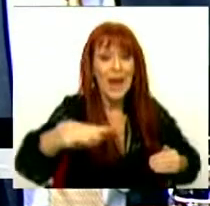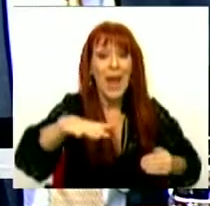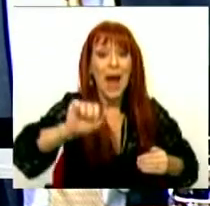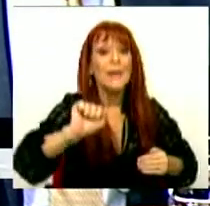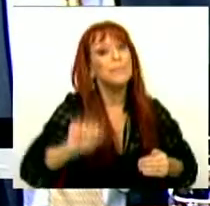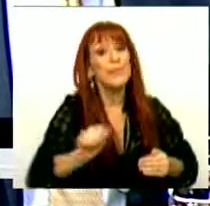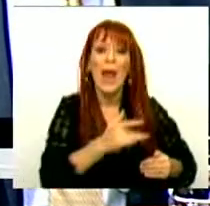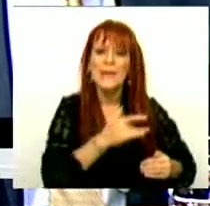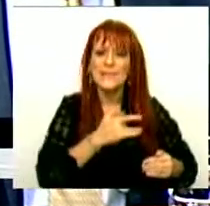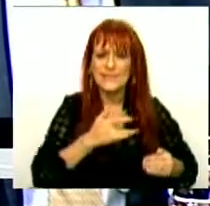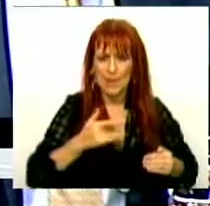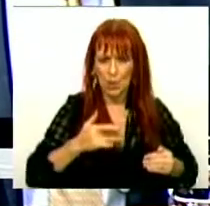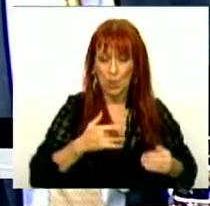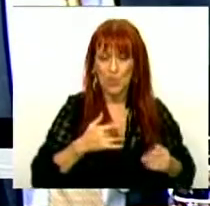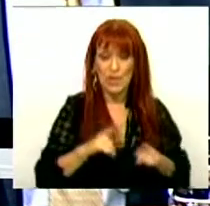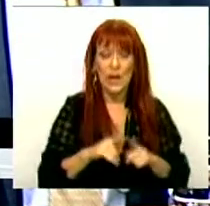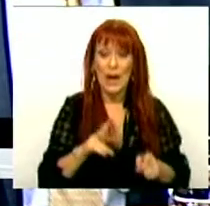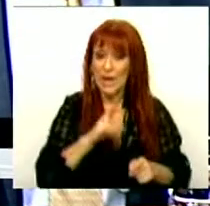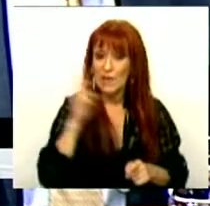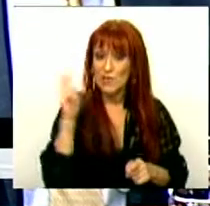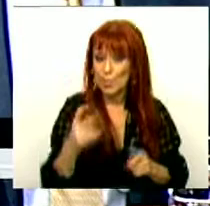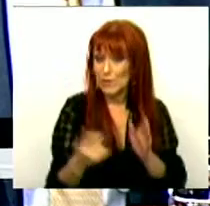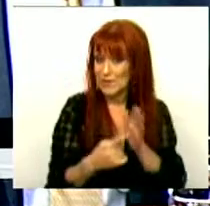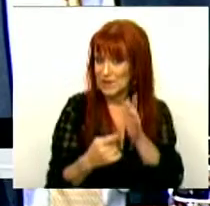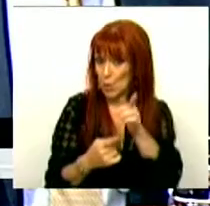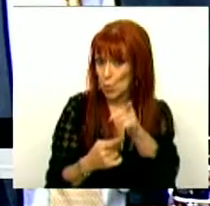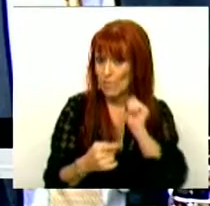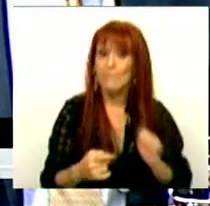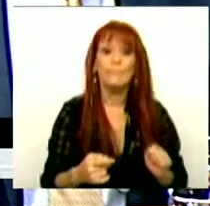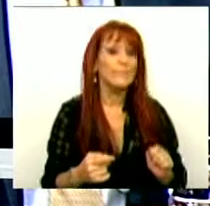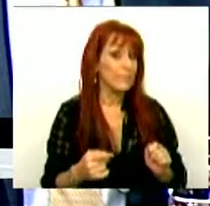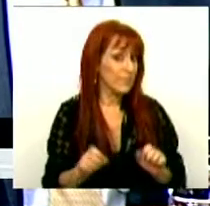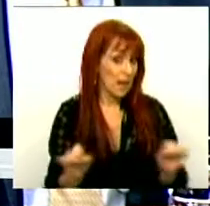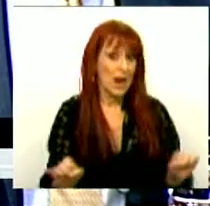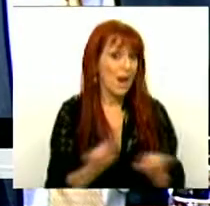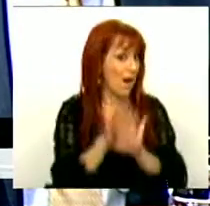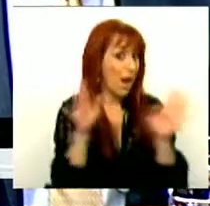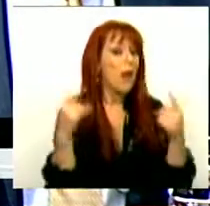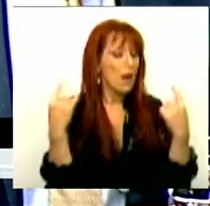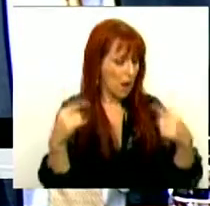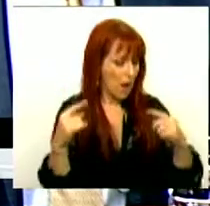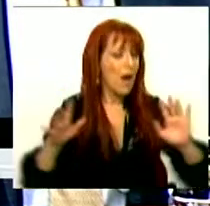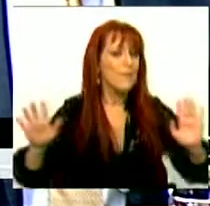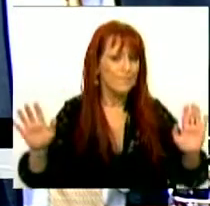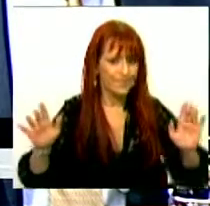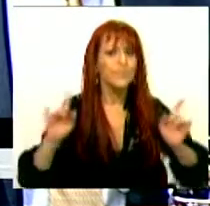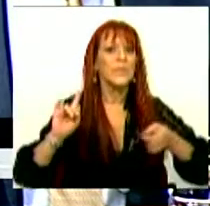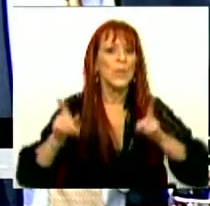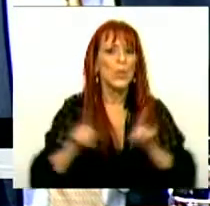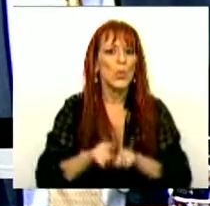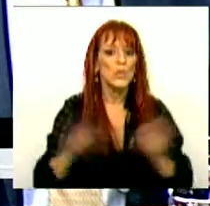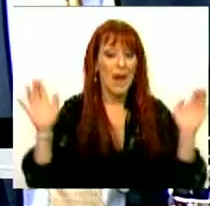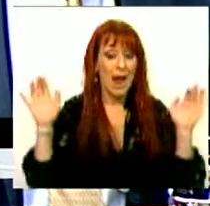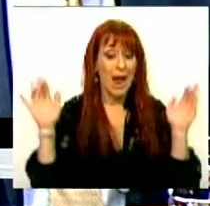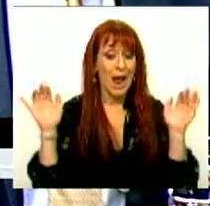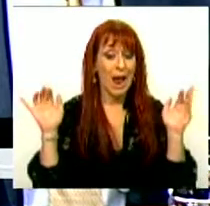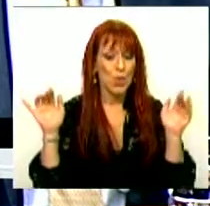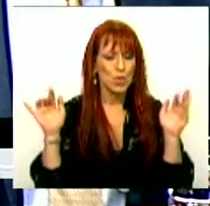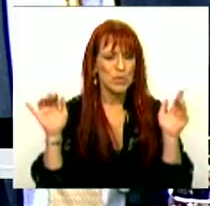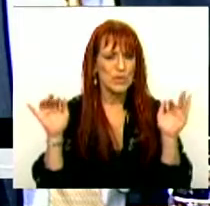da Saúde, que é para responder a uma necessidade clara que existe de ir reduzindo